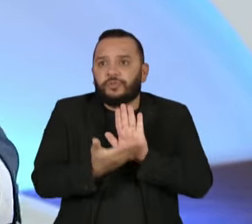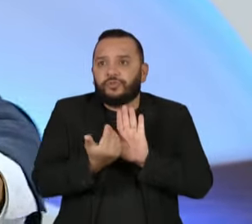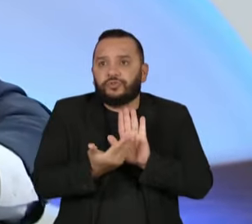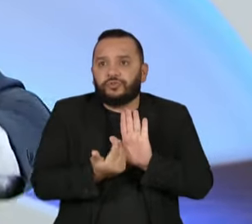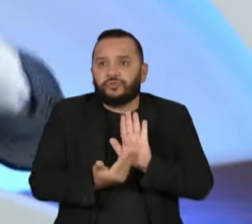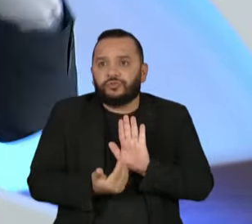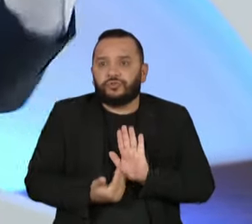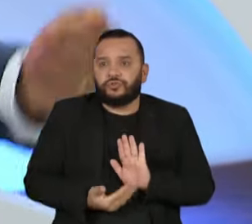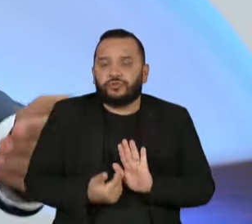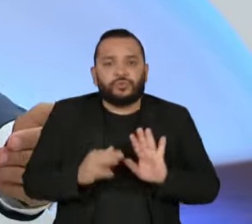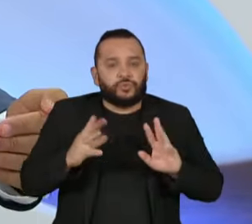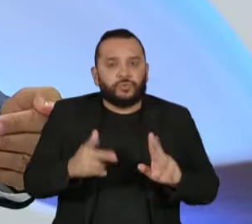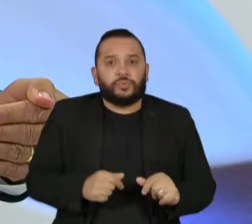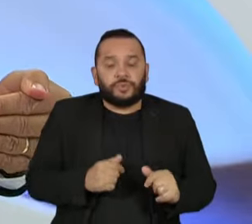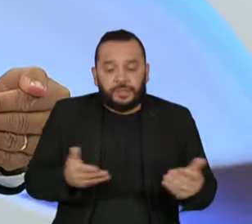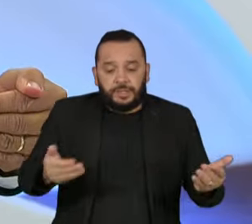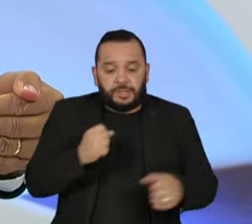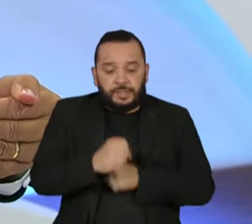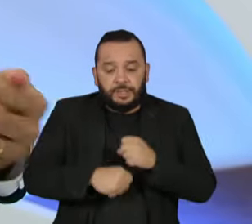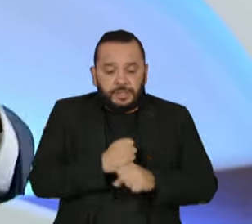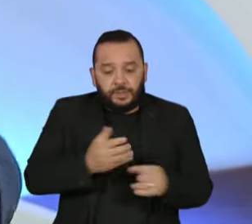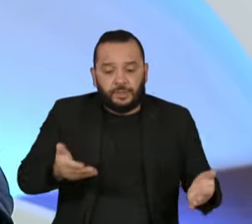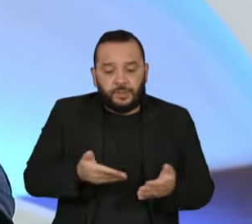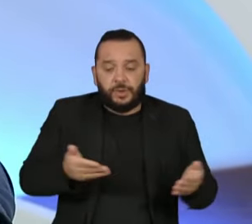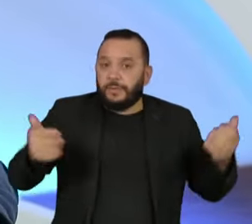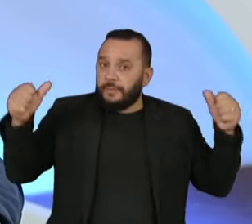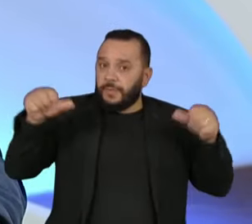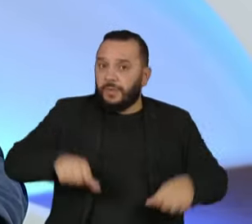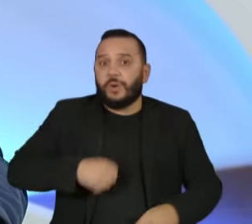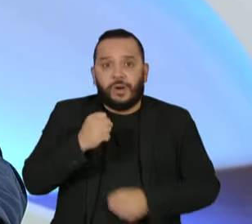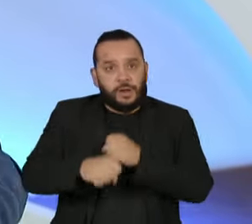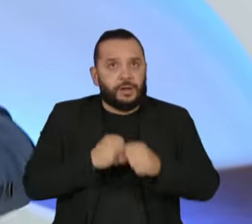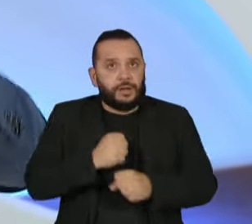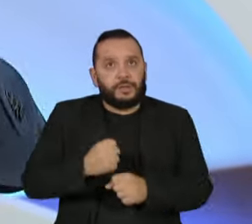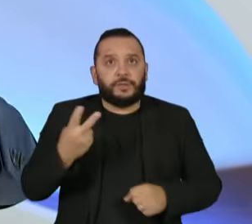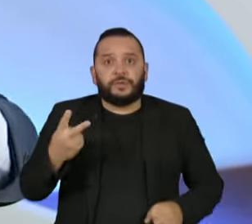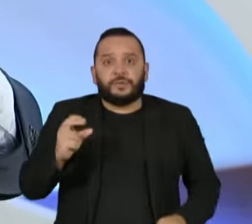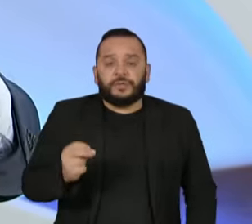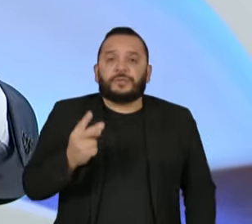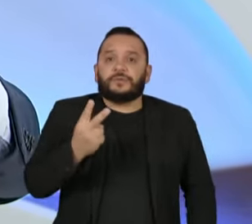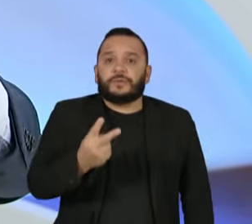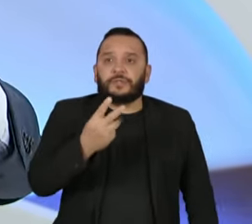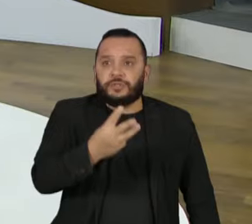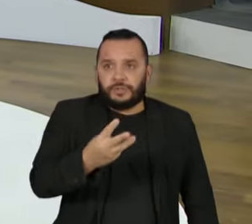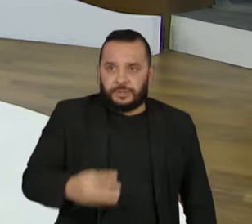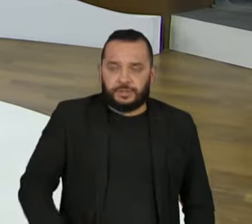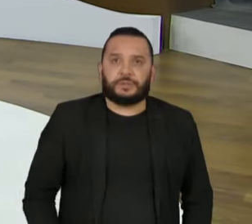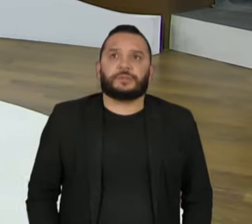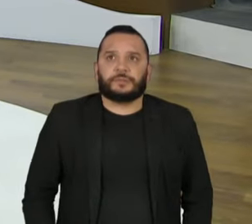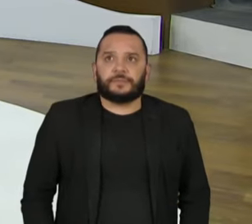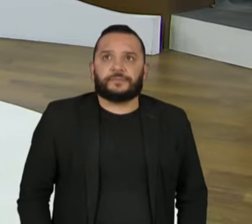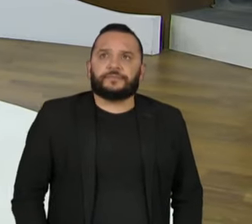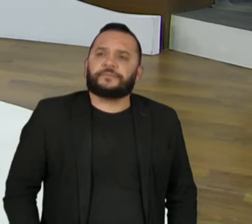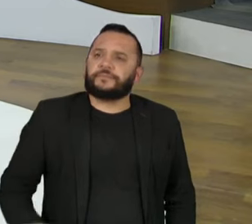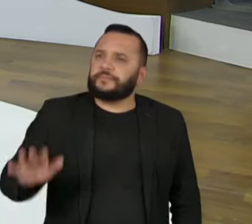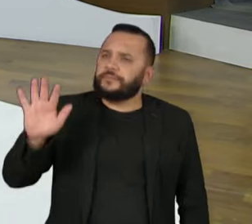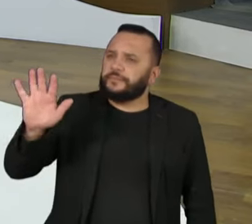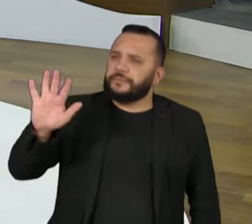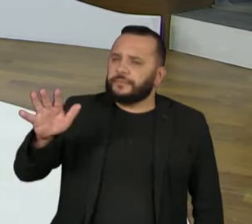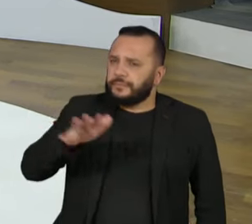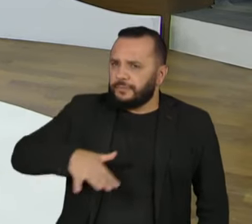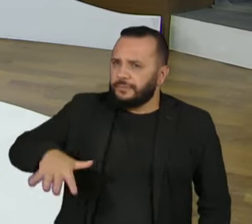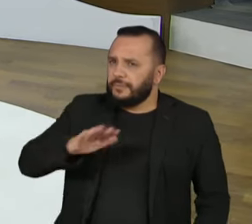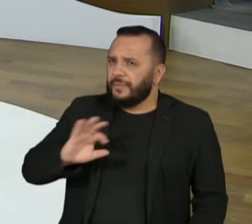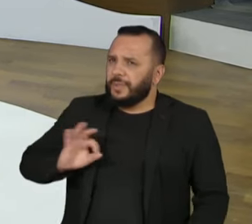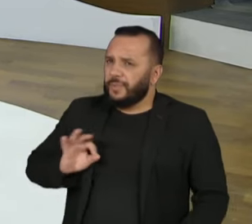ano e piorou ainda para 2023, gente. Nós estamos falando disso. Então, não dá para a gente... Mas, senador, quando se fala em segurança